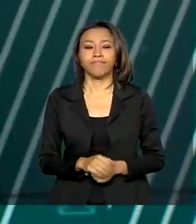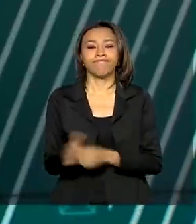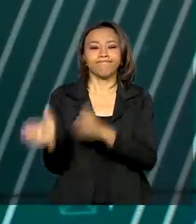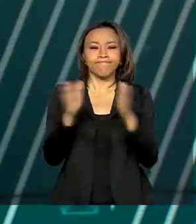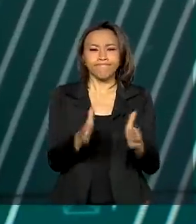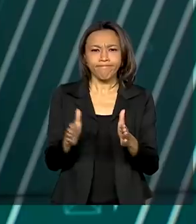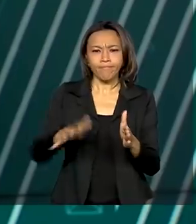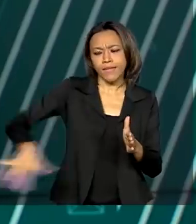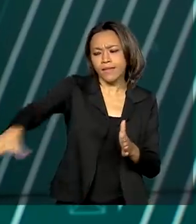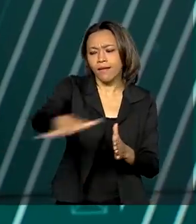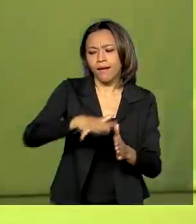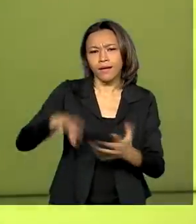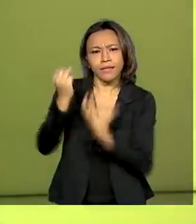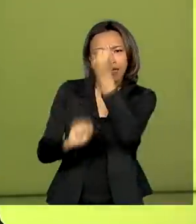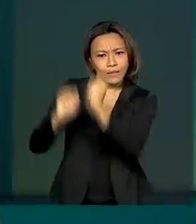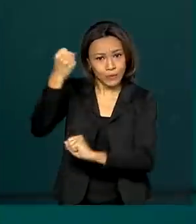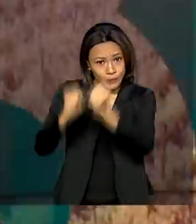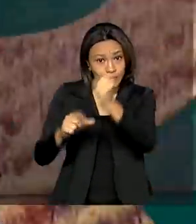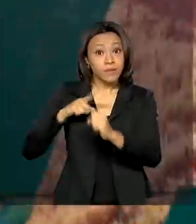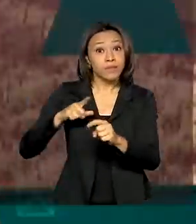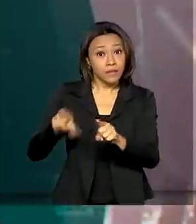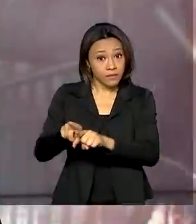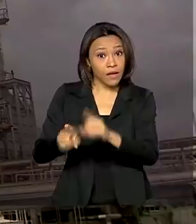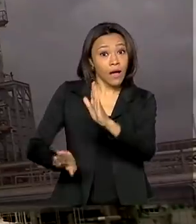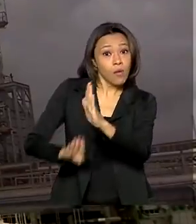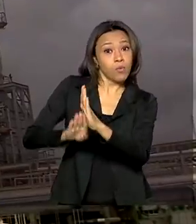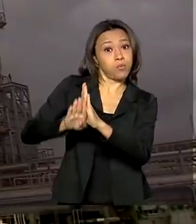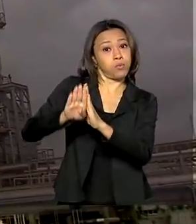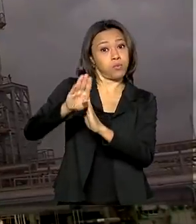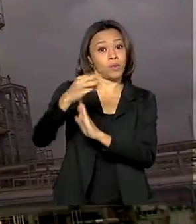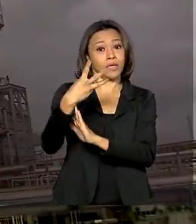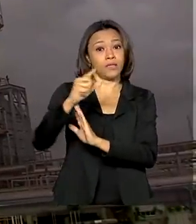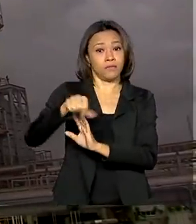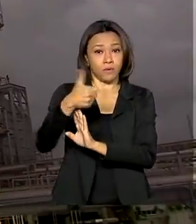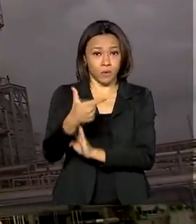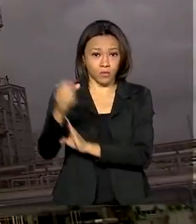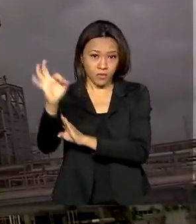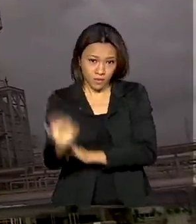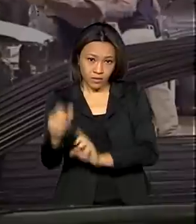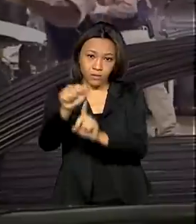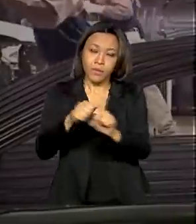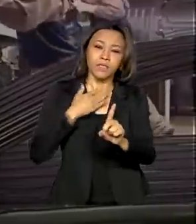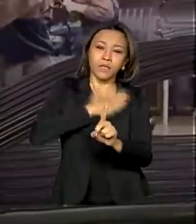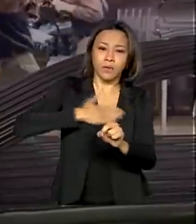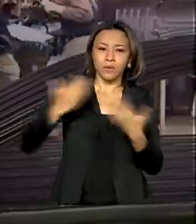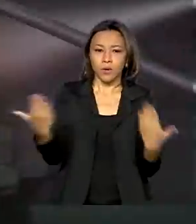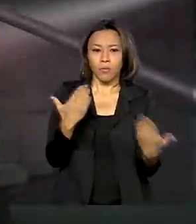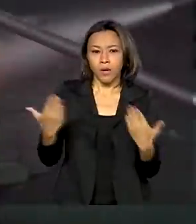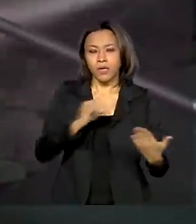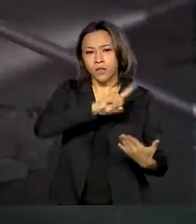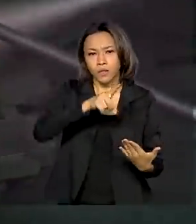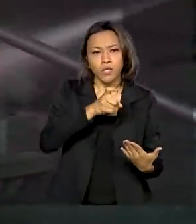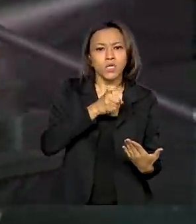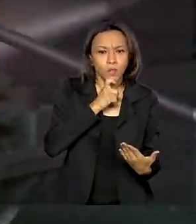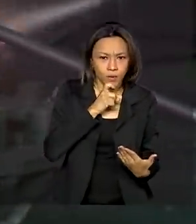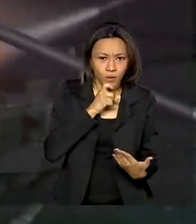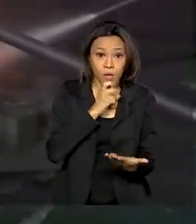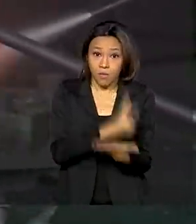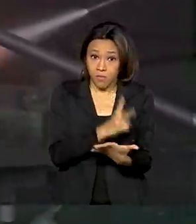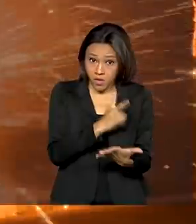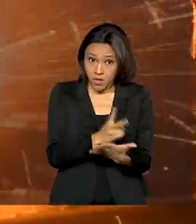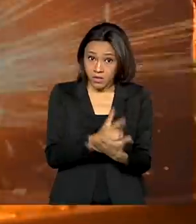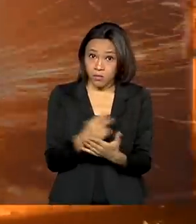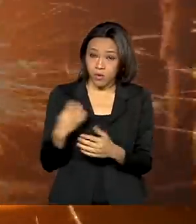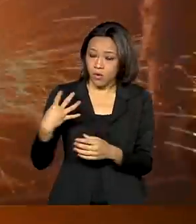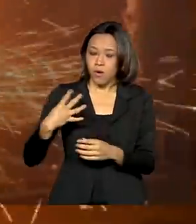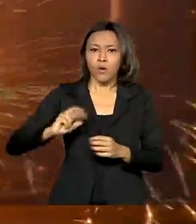produção da indústria nacional teve alta de 3,2% em agosto na comparação com julho. Mesmo com quatro altas